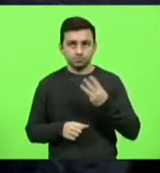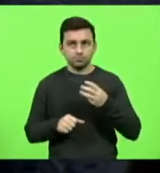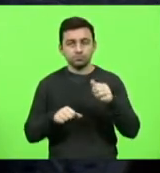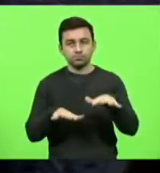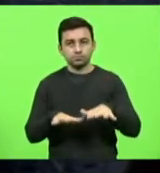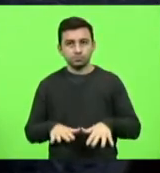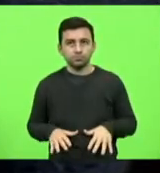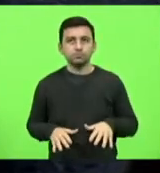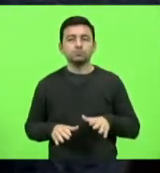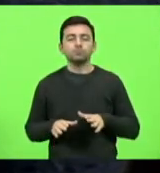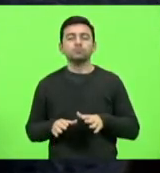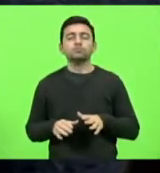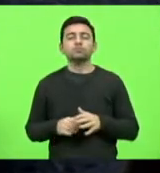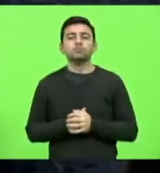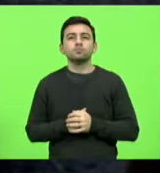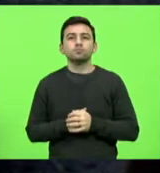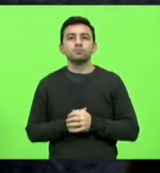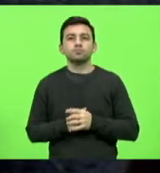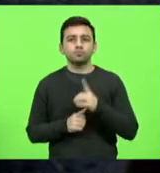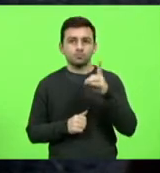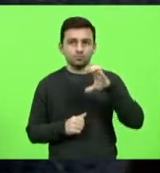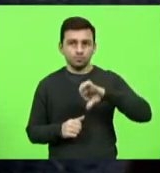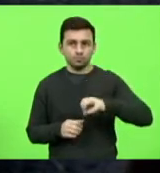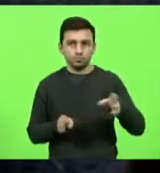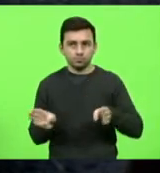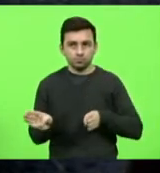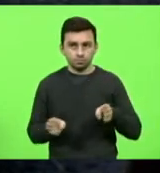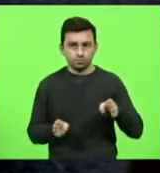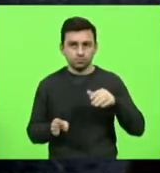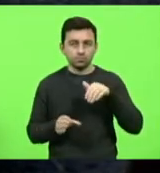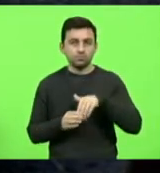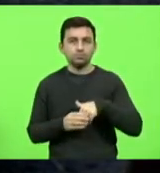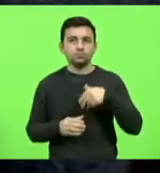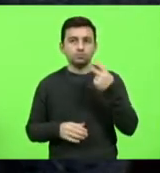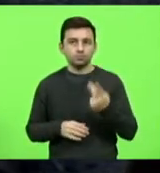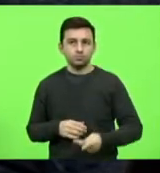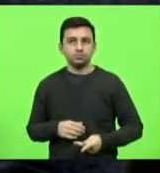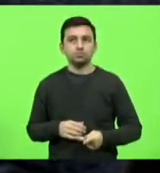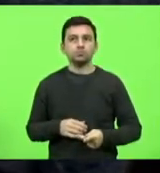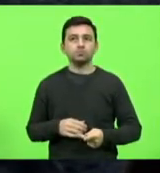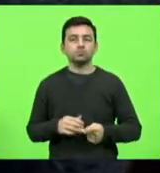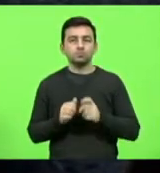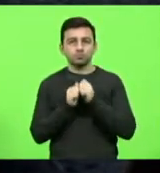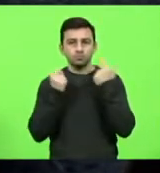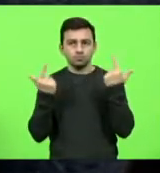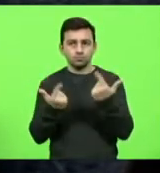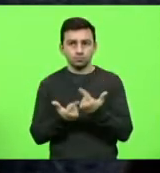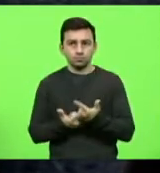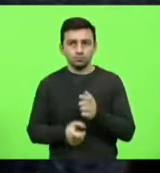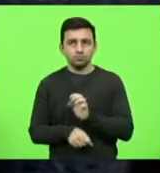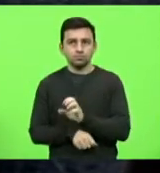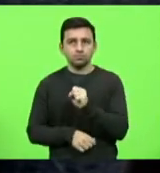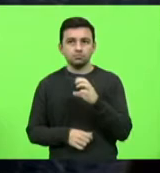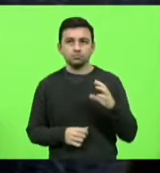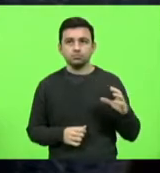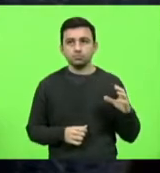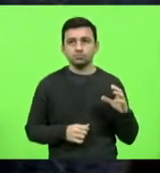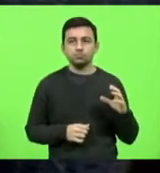Legislativa da 19ª Legislatura da Assembleia Legislativa do Estado de Santa Catarina,